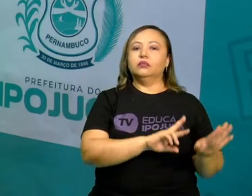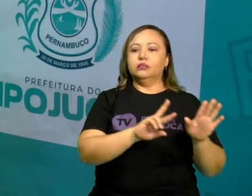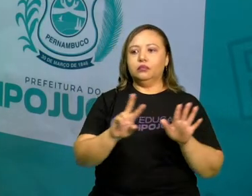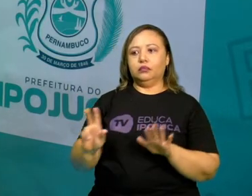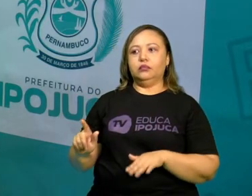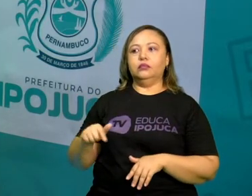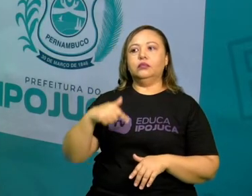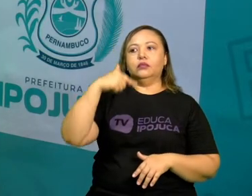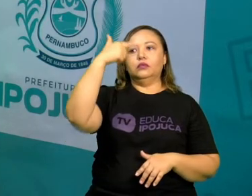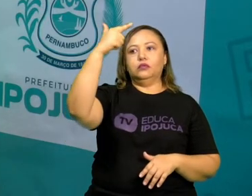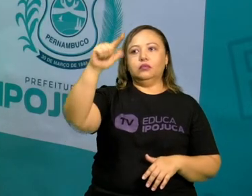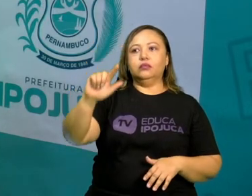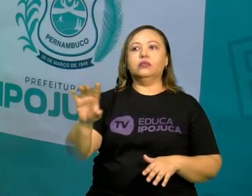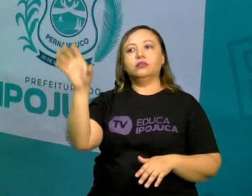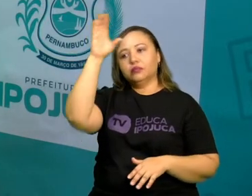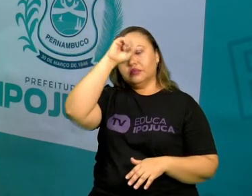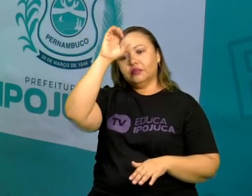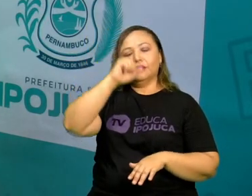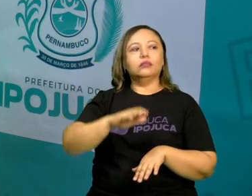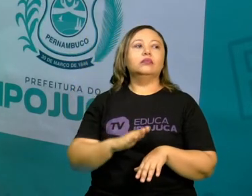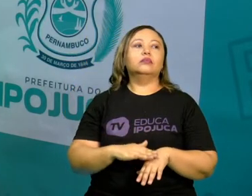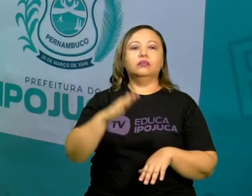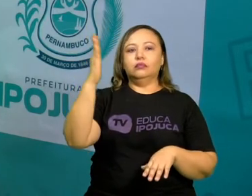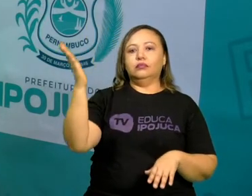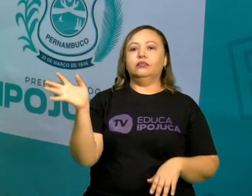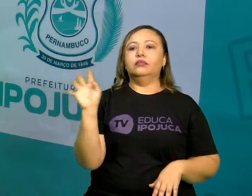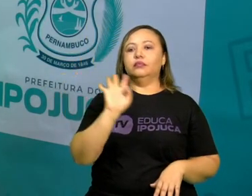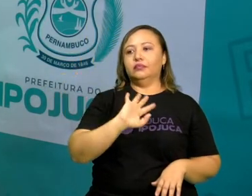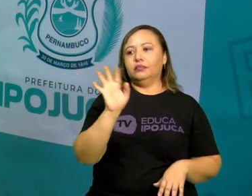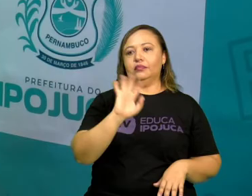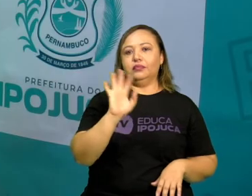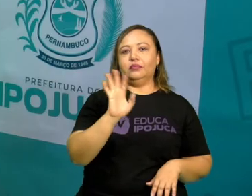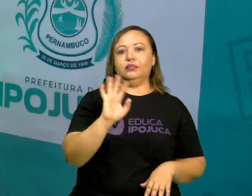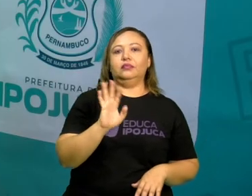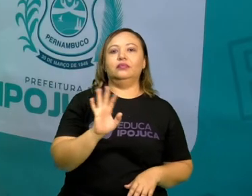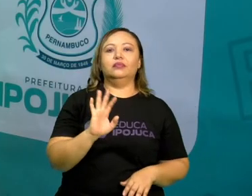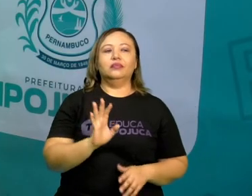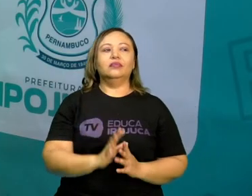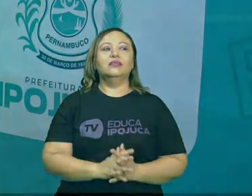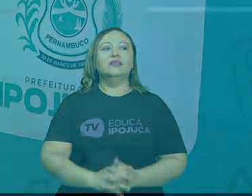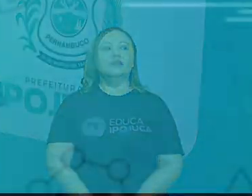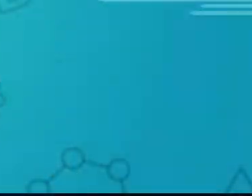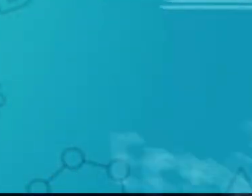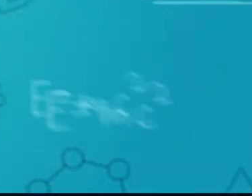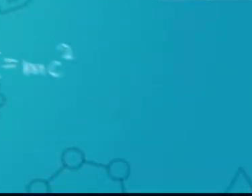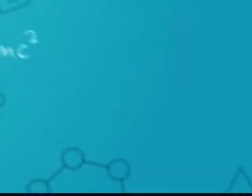a gente vai aprender coisas bem legais, tá bom? Um beijo para vocês e até a próxima aula.